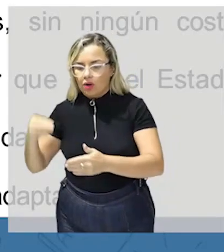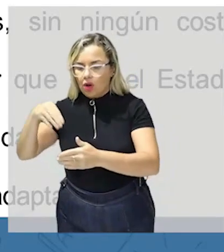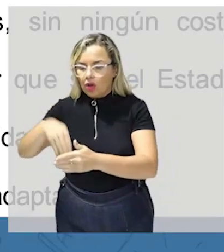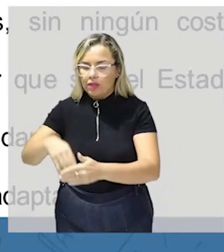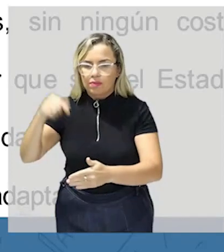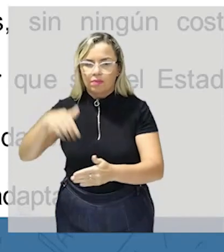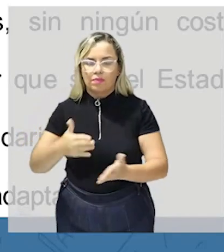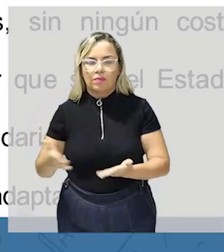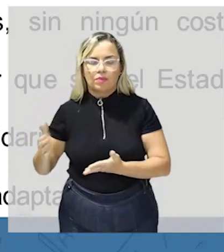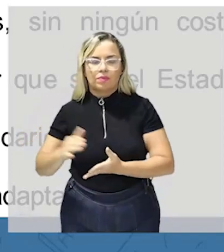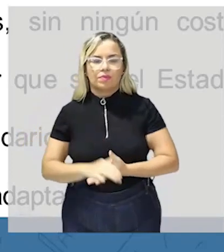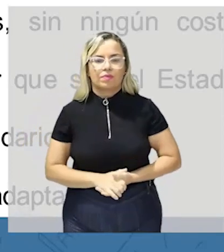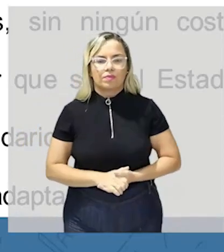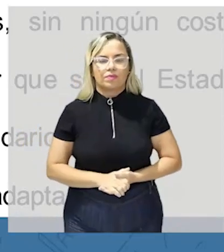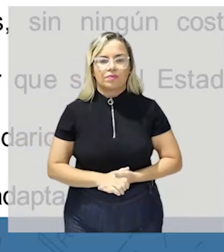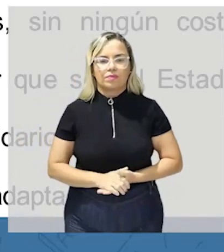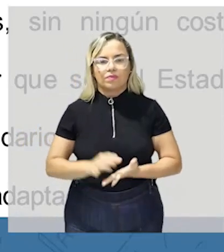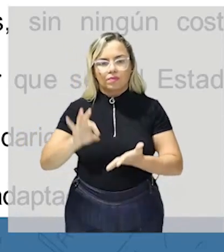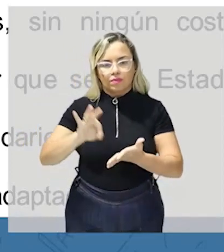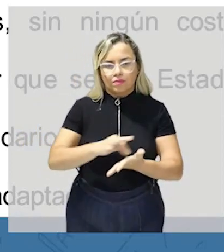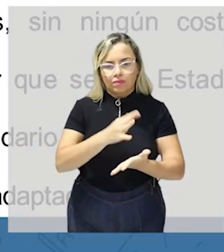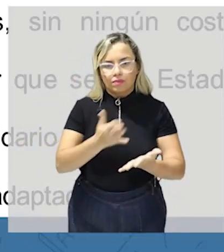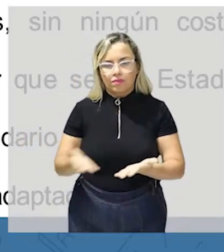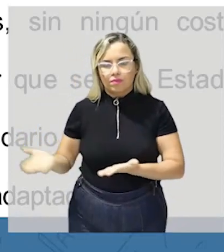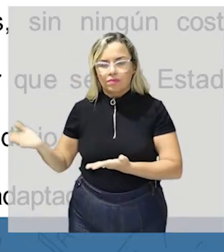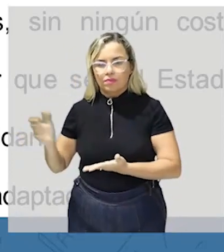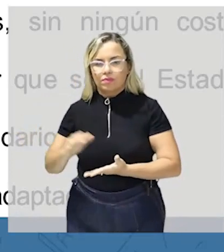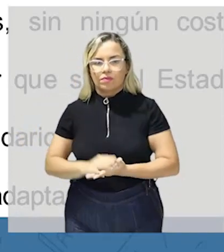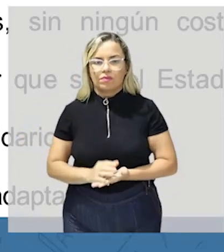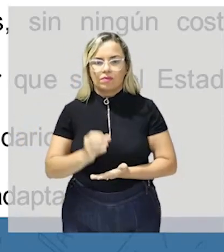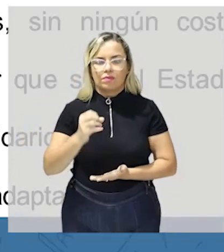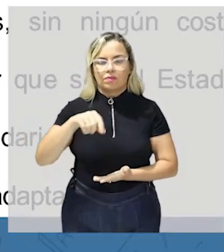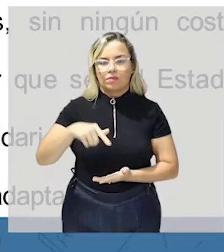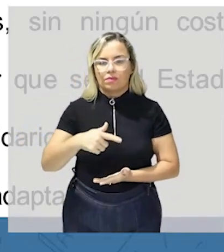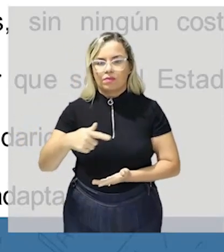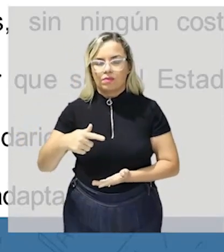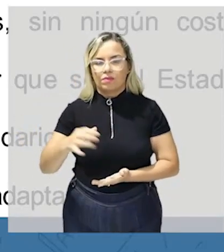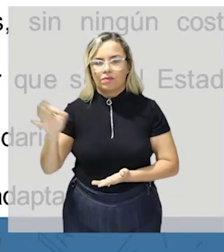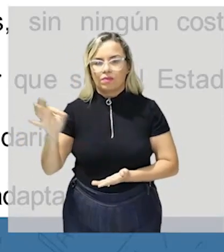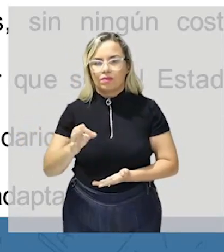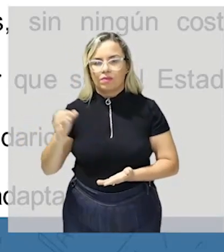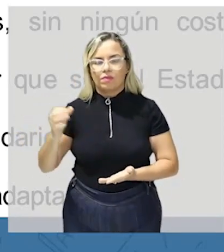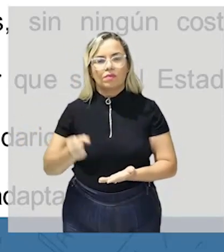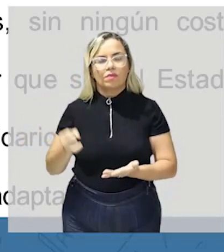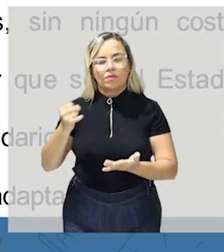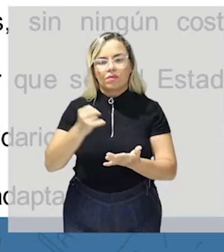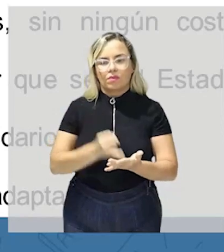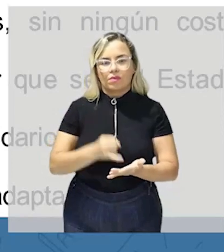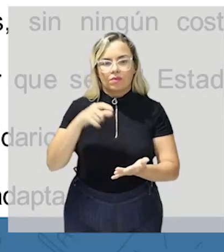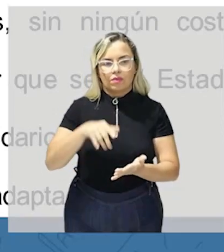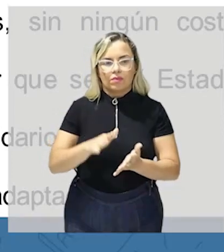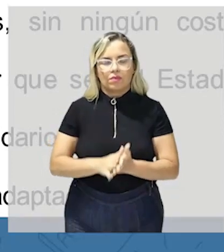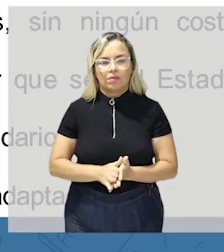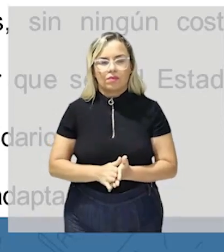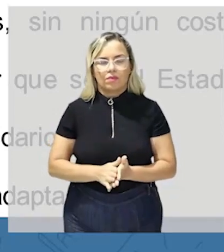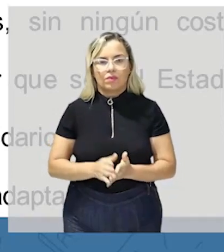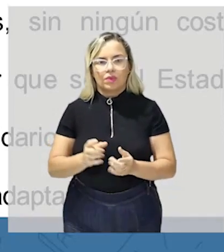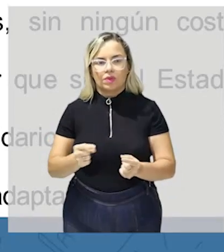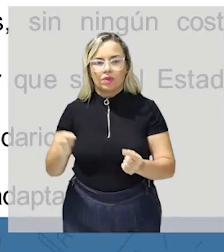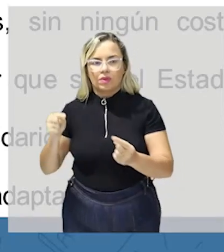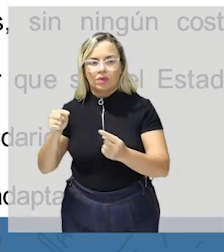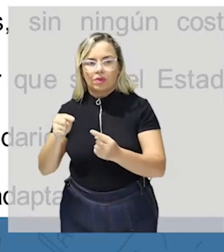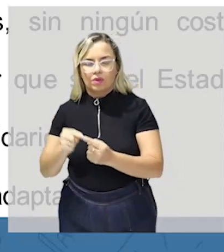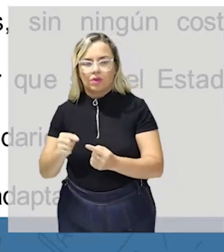marcação você autoriza né a 0,7% dos teus impostos são destinados a programas sociais